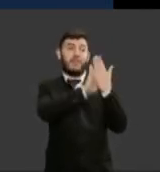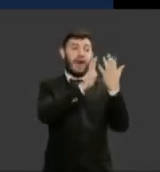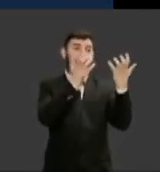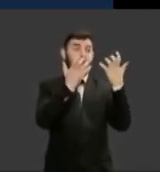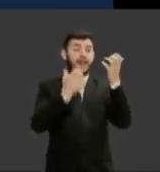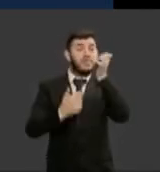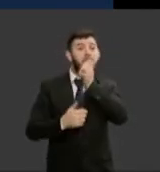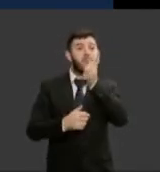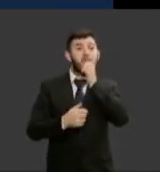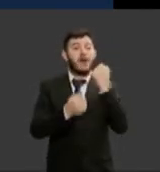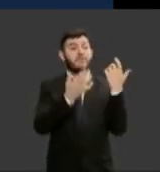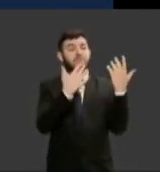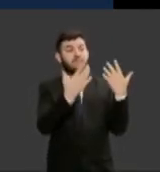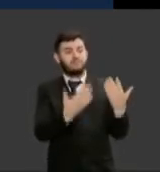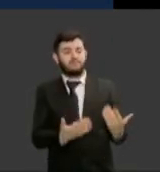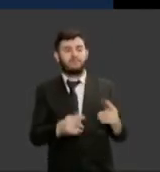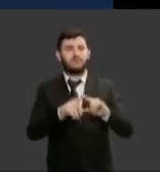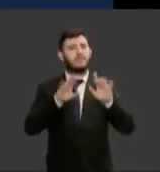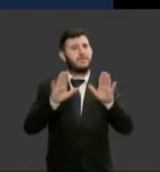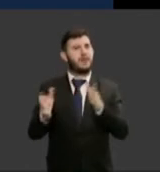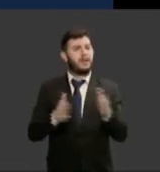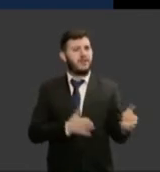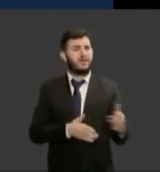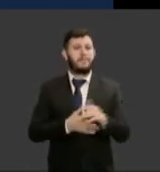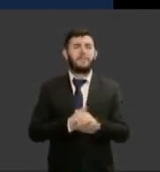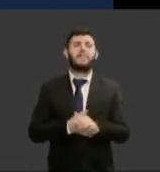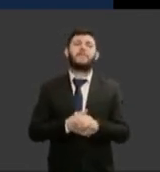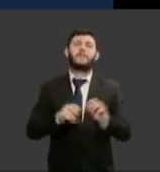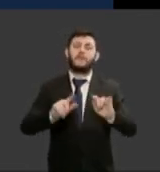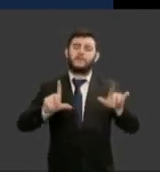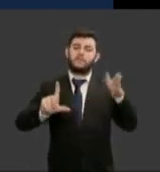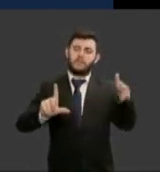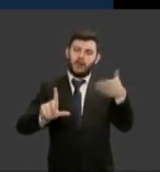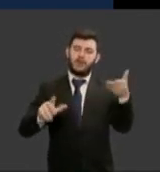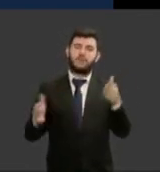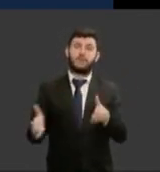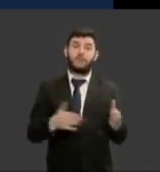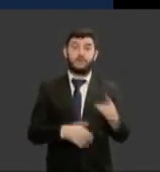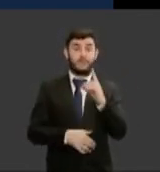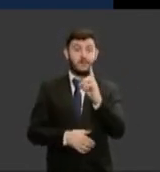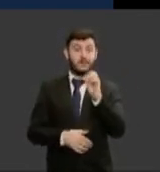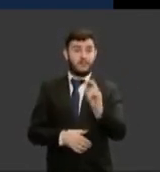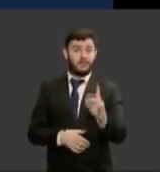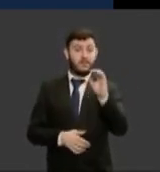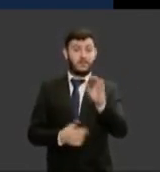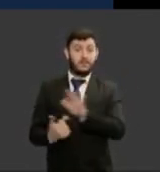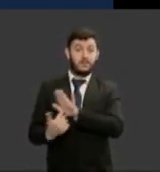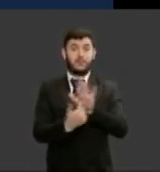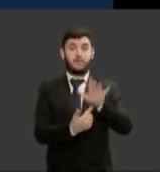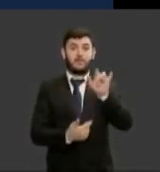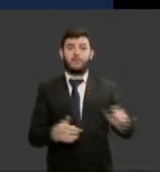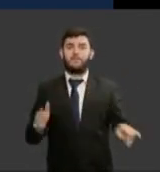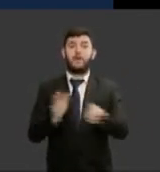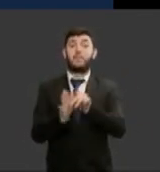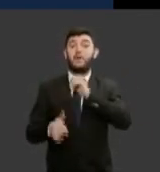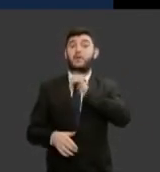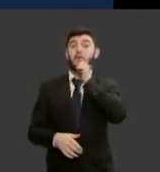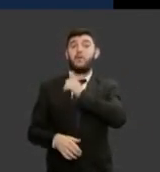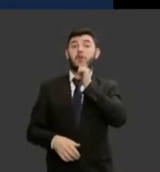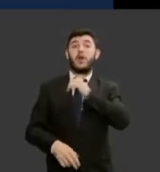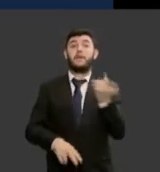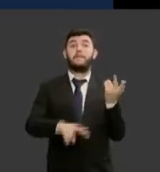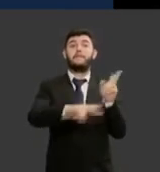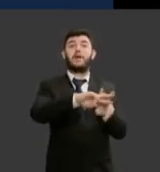não é demais também trazermos os dados aqui sobre as mulheres que estão presas no sistema